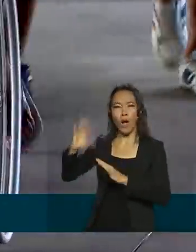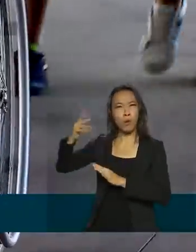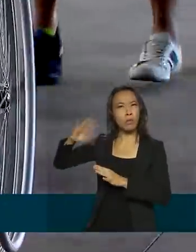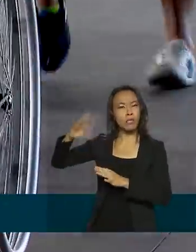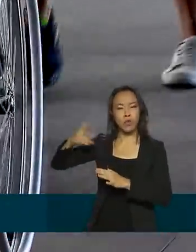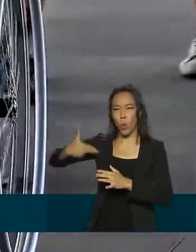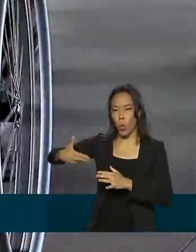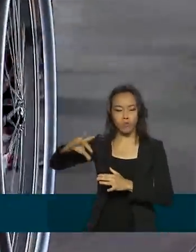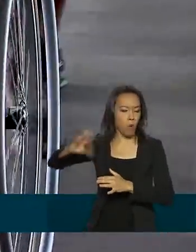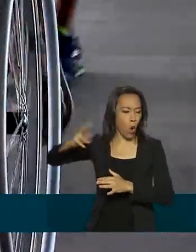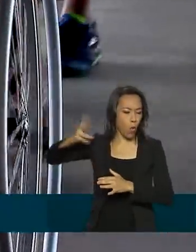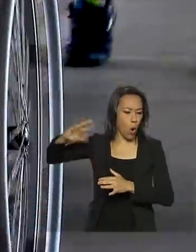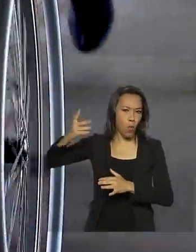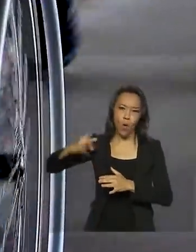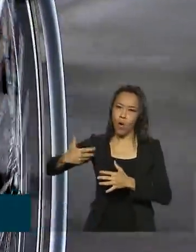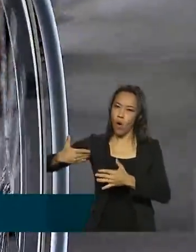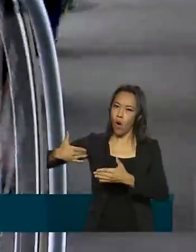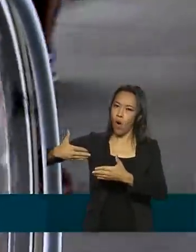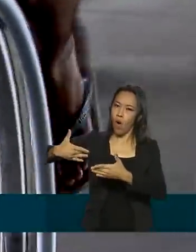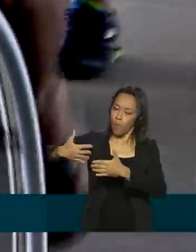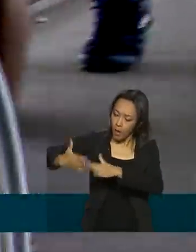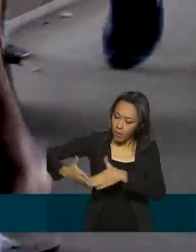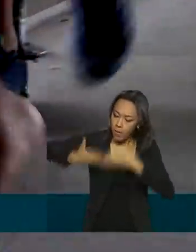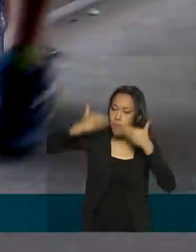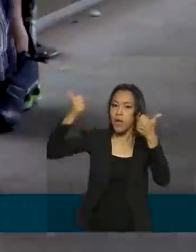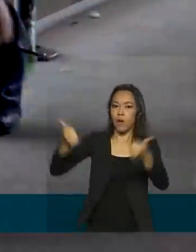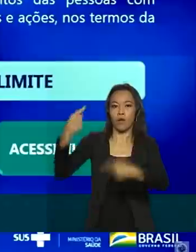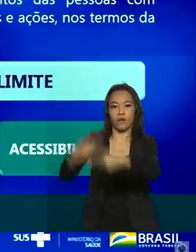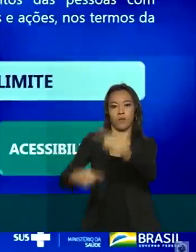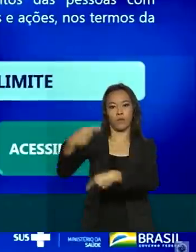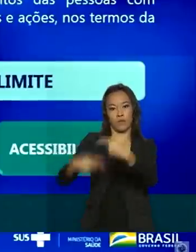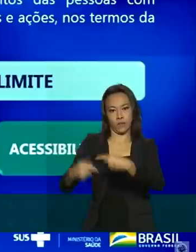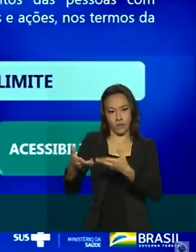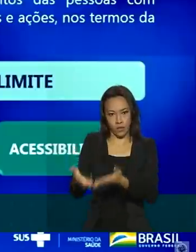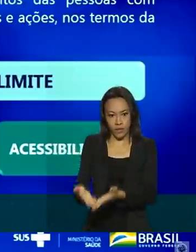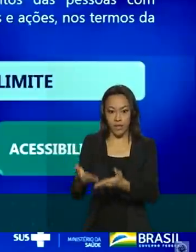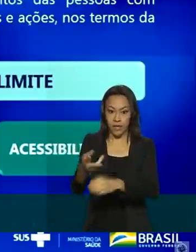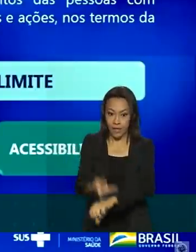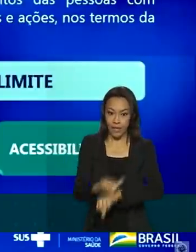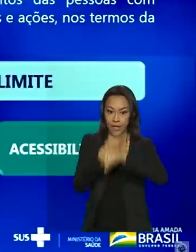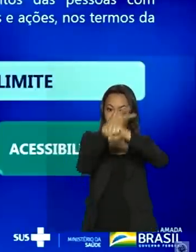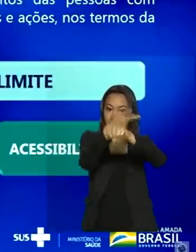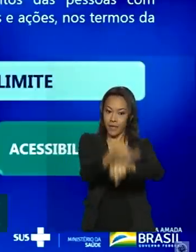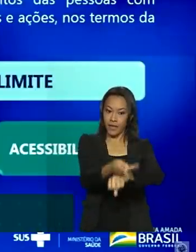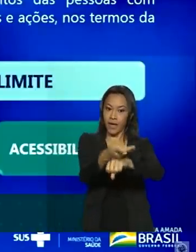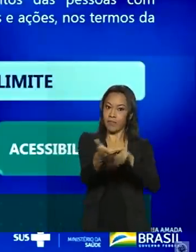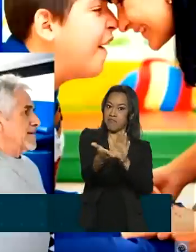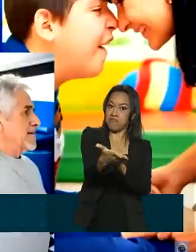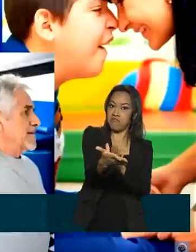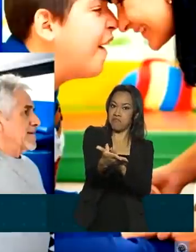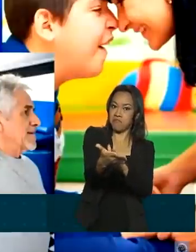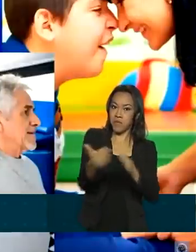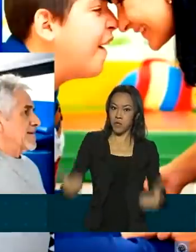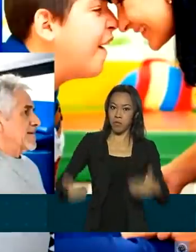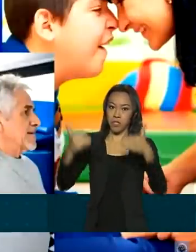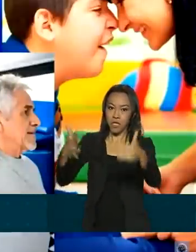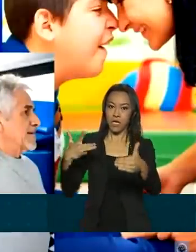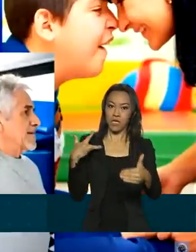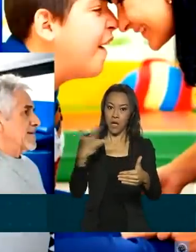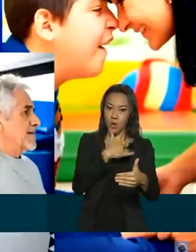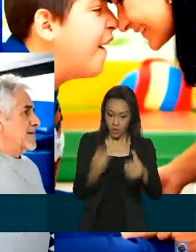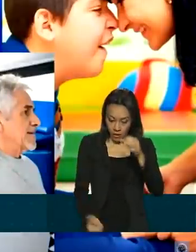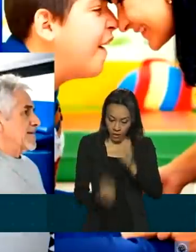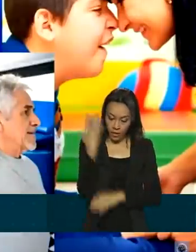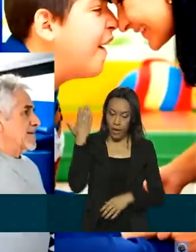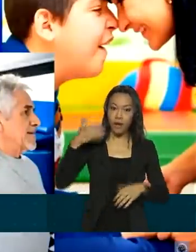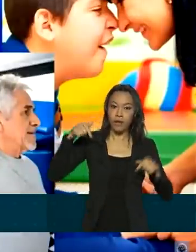surgiram para ampliar e aprimorar esse atendimento. E a premiação do Ministério da Saúde, criada este ano,